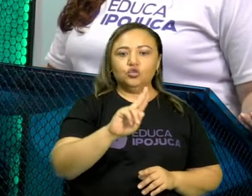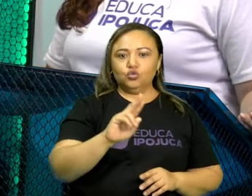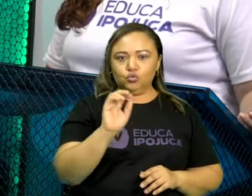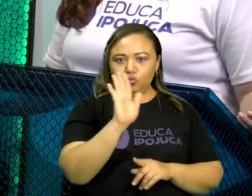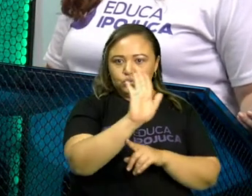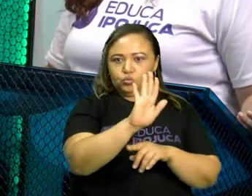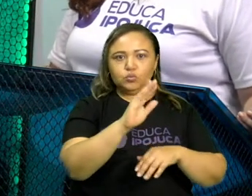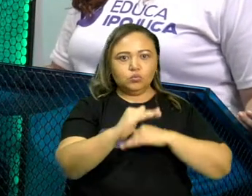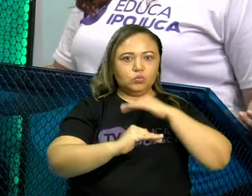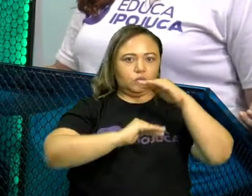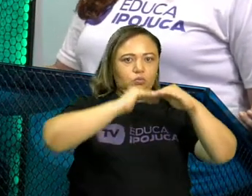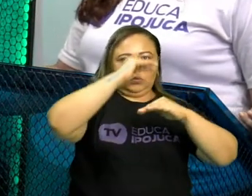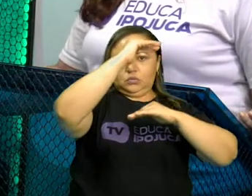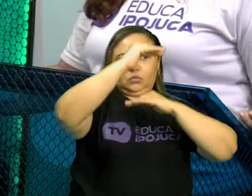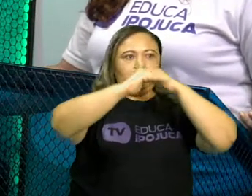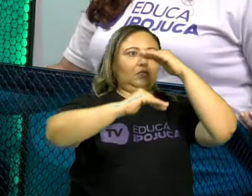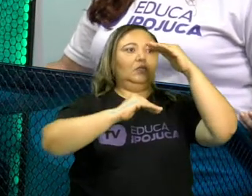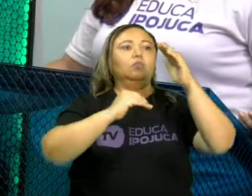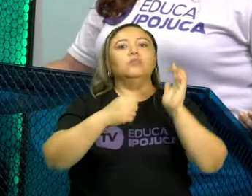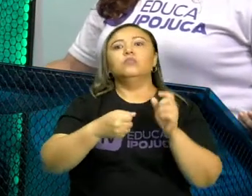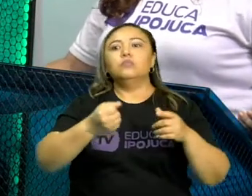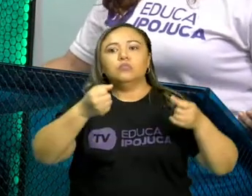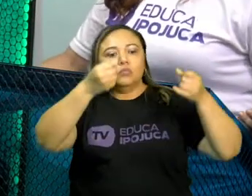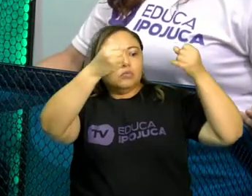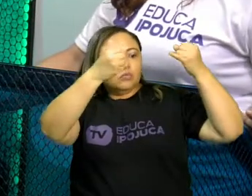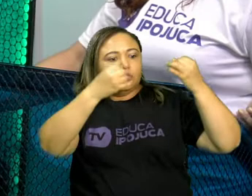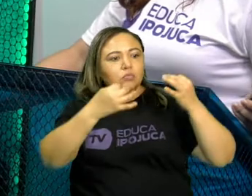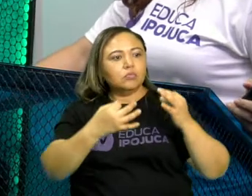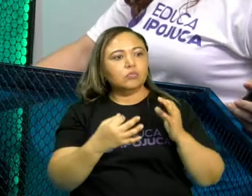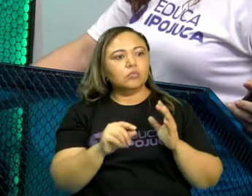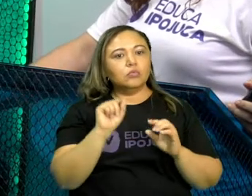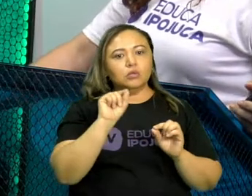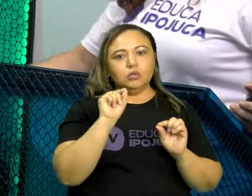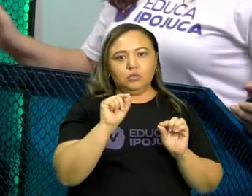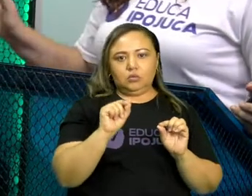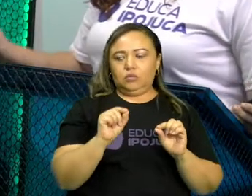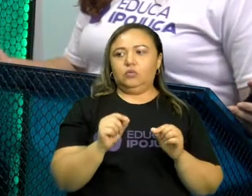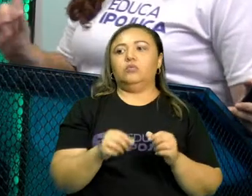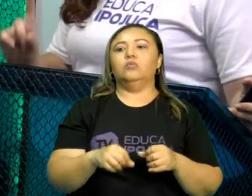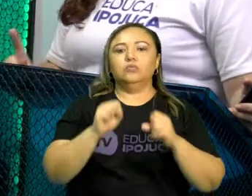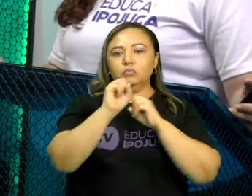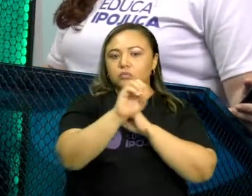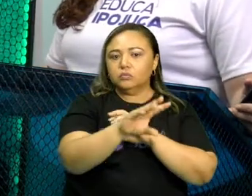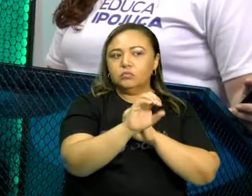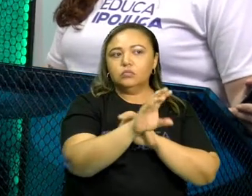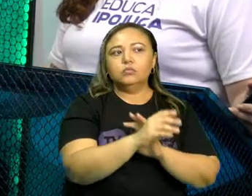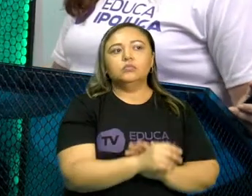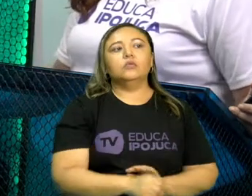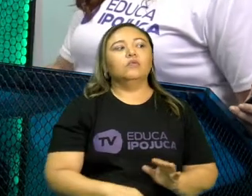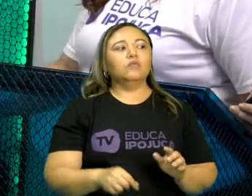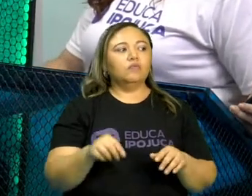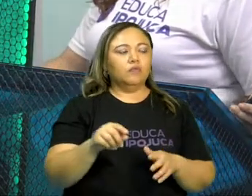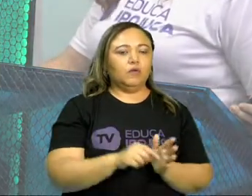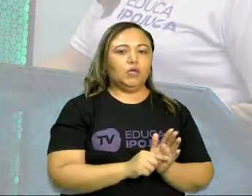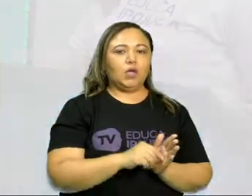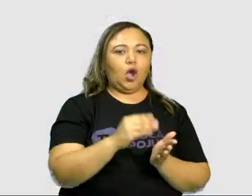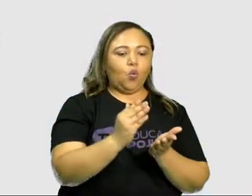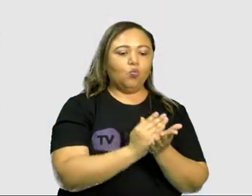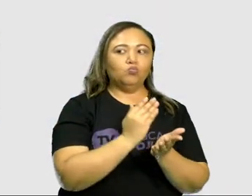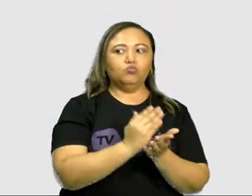do conteúdo que eu estou falando. Da mensagem que eu estou repassando. Vamos ver alguns tipos de modalizadores.